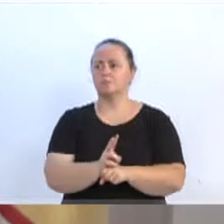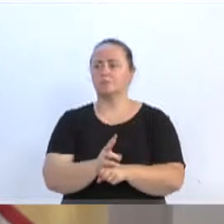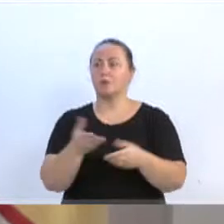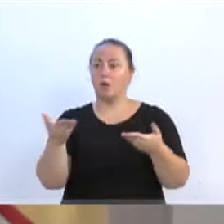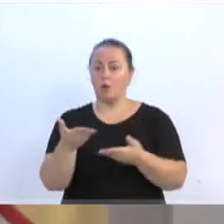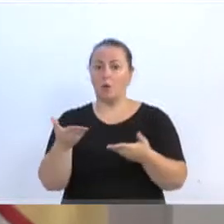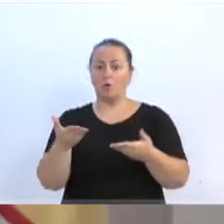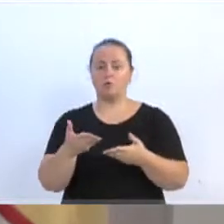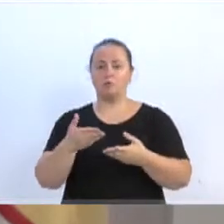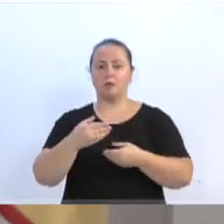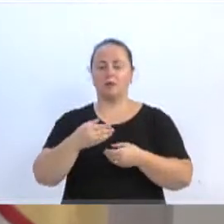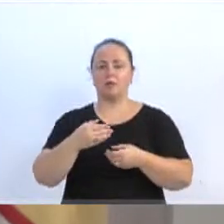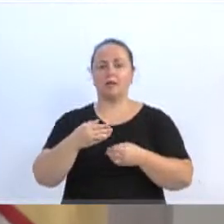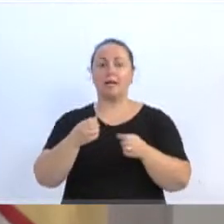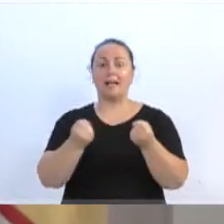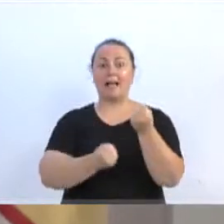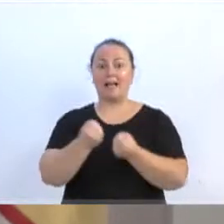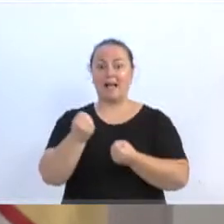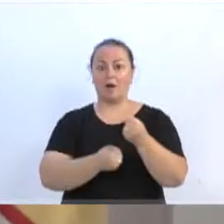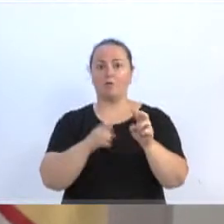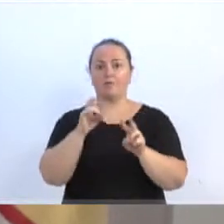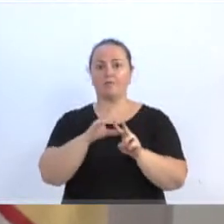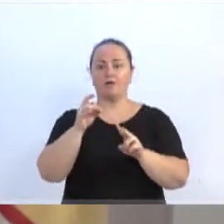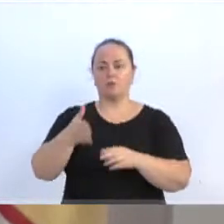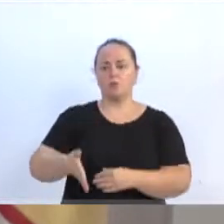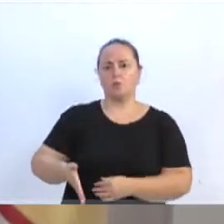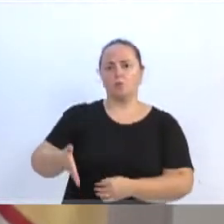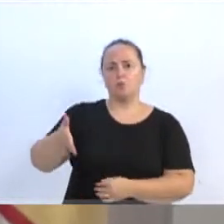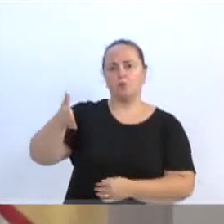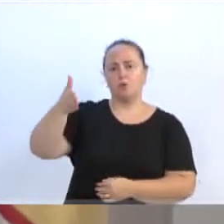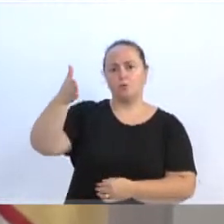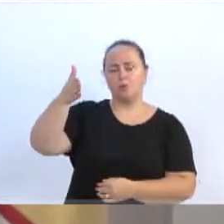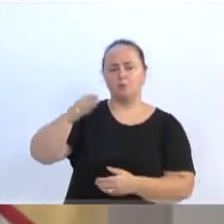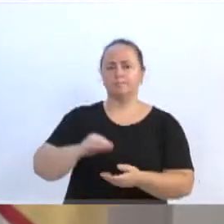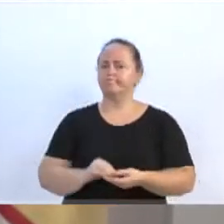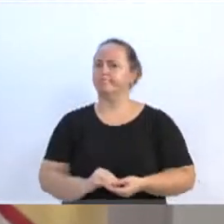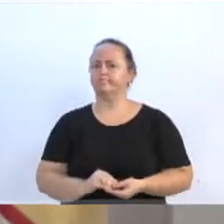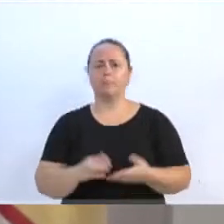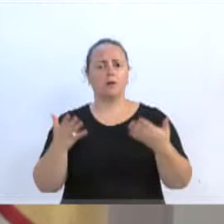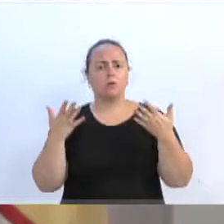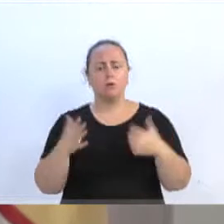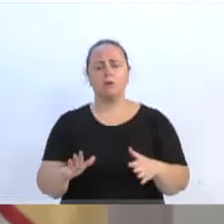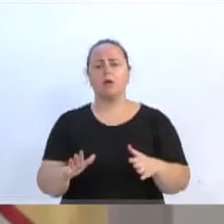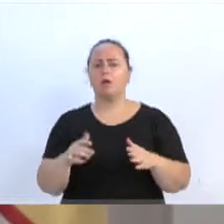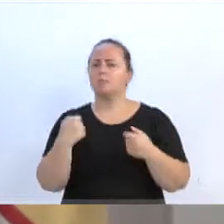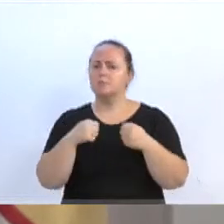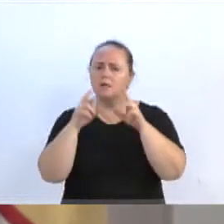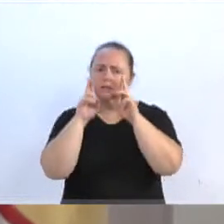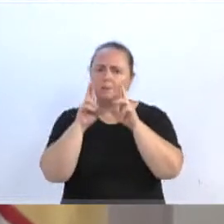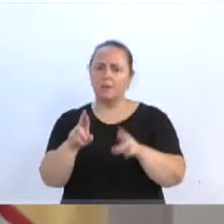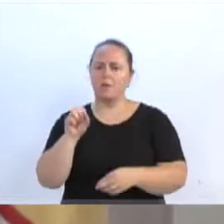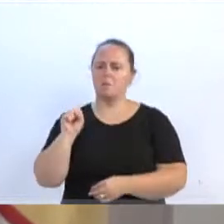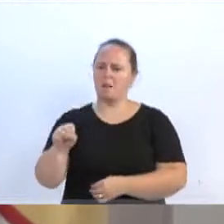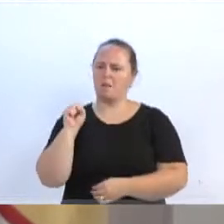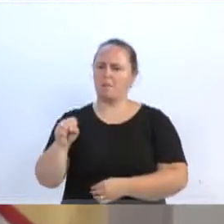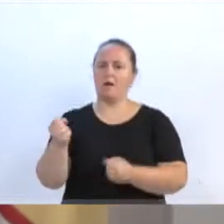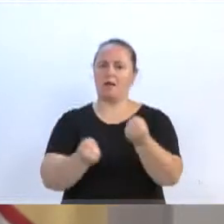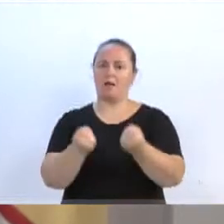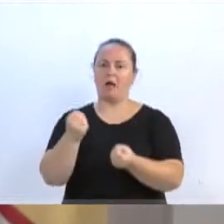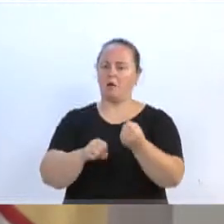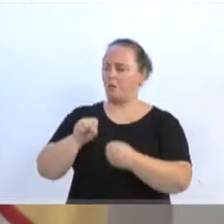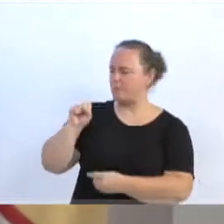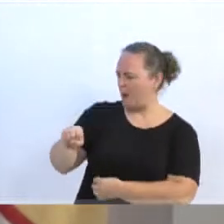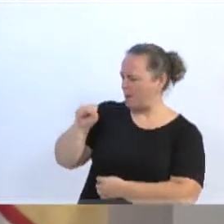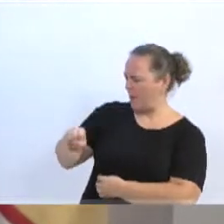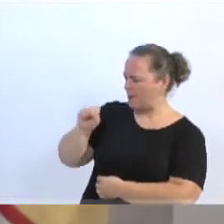educado, querendo oferecer material. A pessoa está com o vidro fechado, não quer atender, tem que ter esse respeito. E isso aí começa a